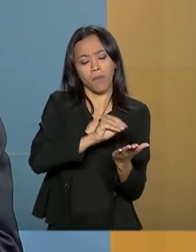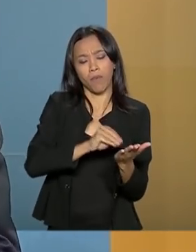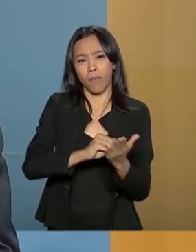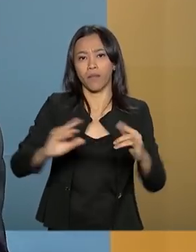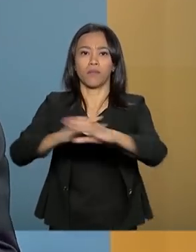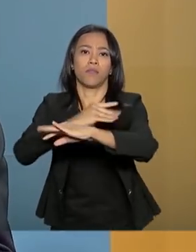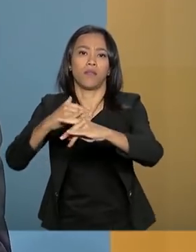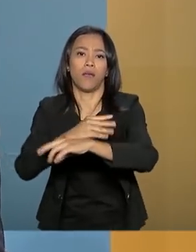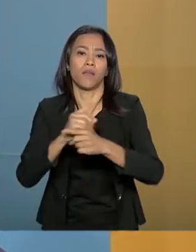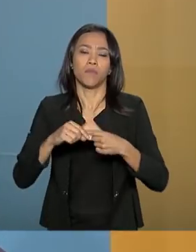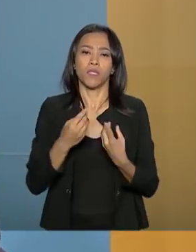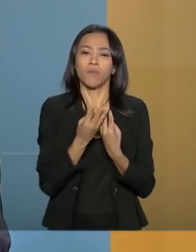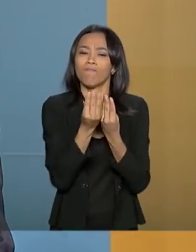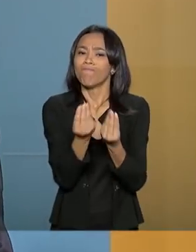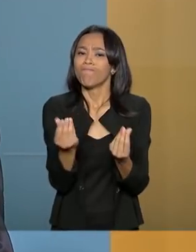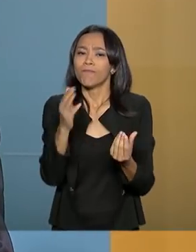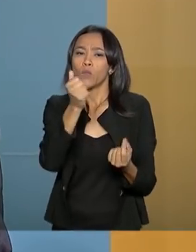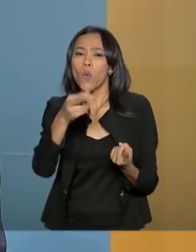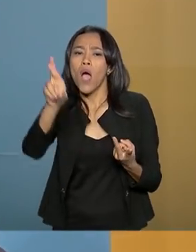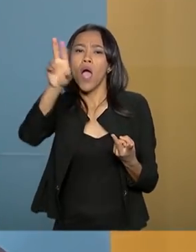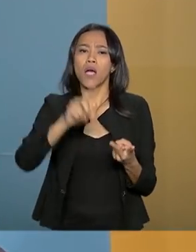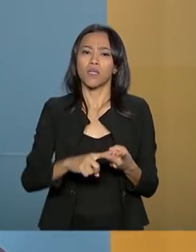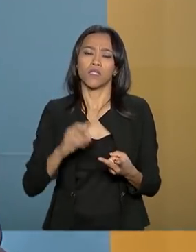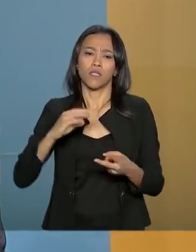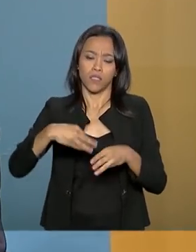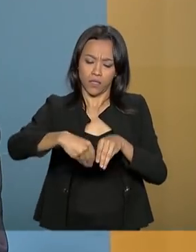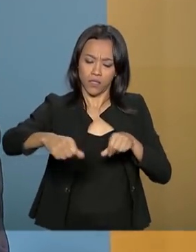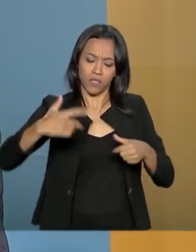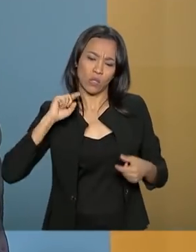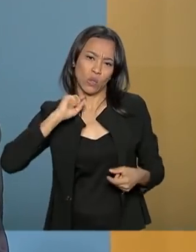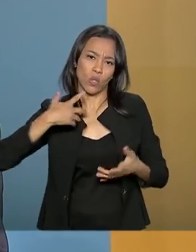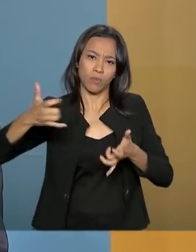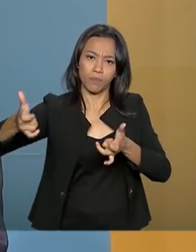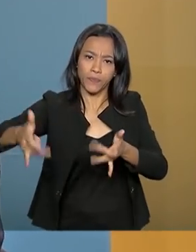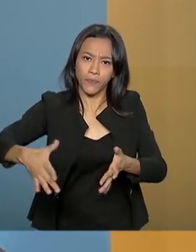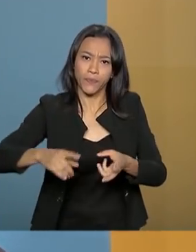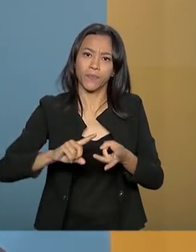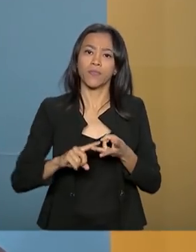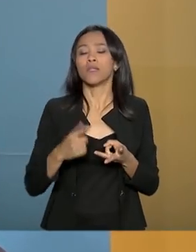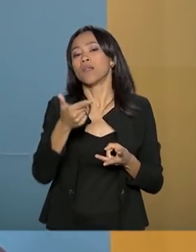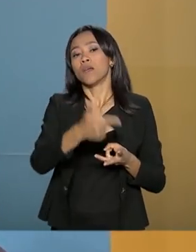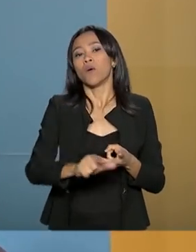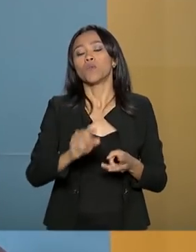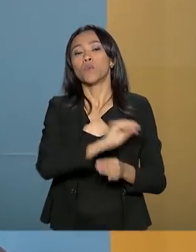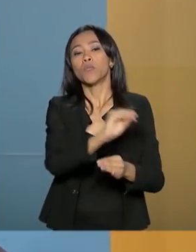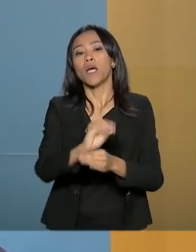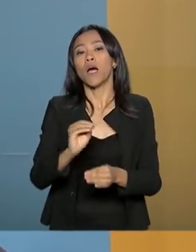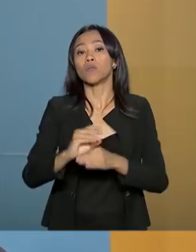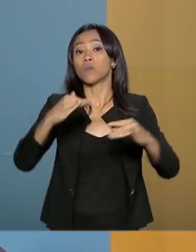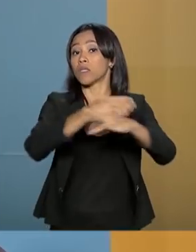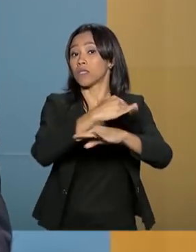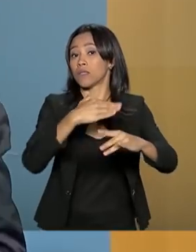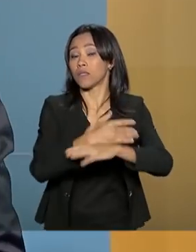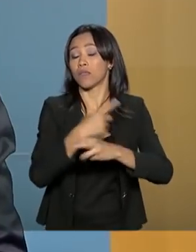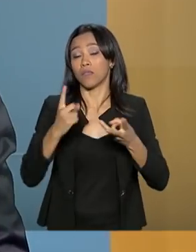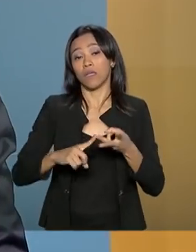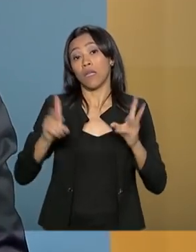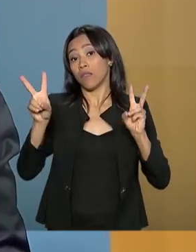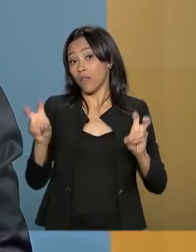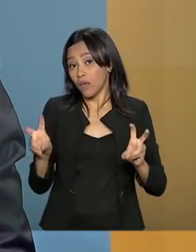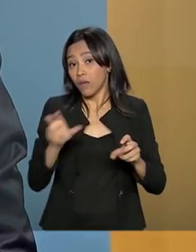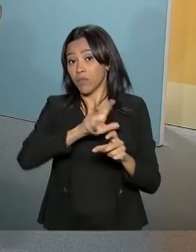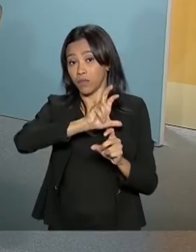de qualidade do ar, contaminação do solo, supressão de vegetação em ar urbana, tem temas ligados ao